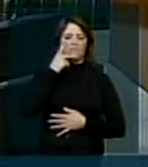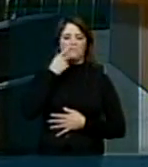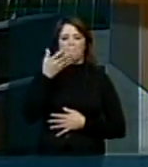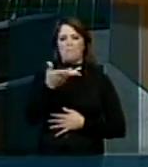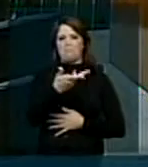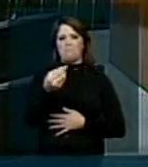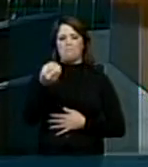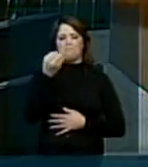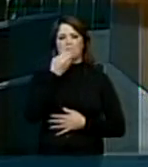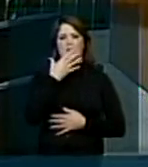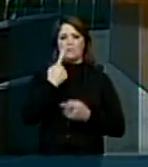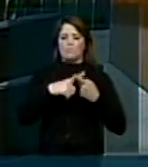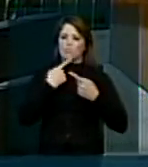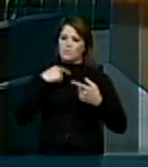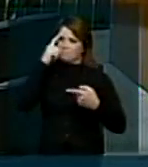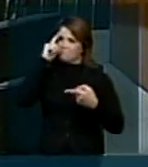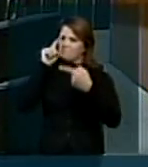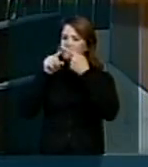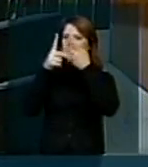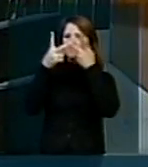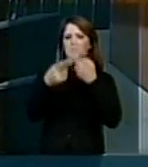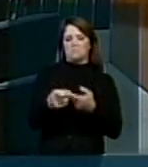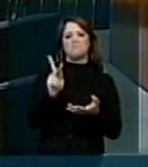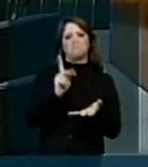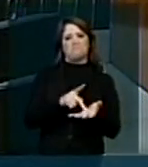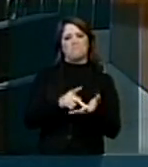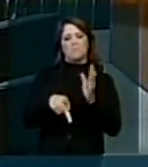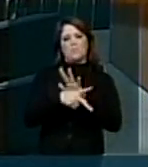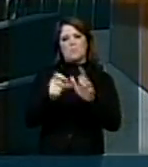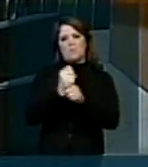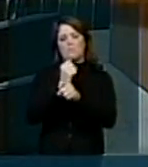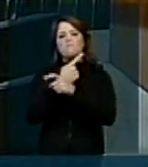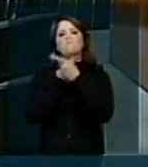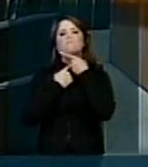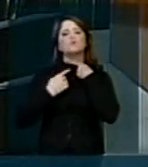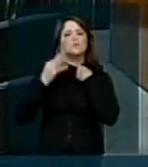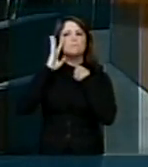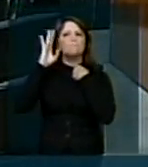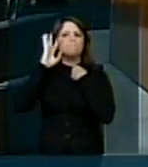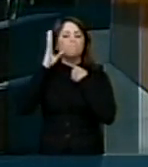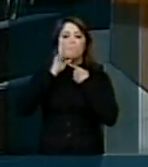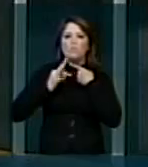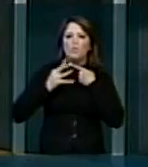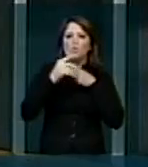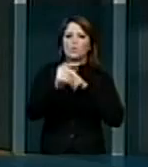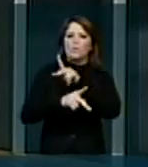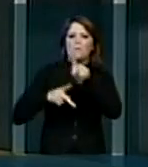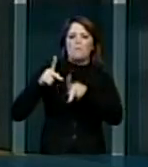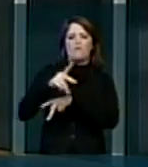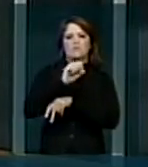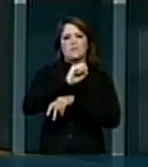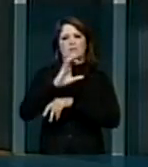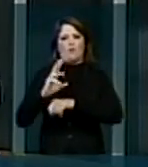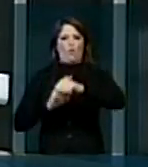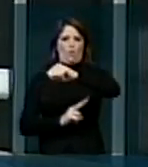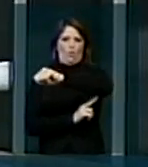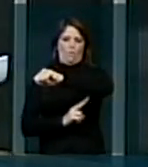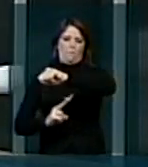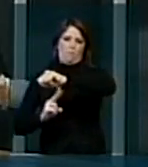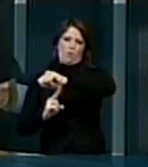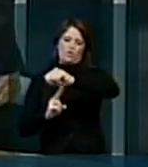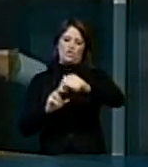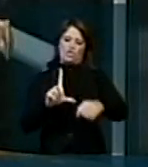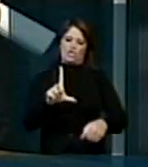porque nós comungamos deste pensamento realmente a obra desejada, sonhada, a ponte de Laguna, como